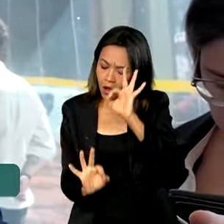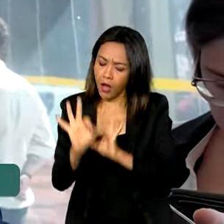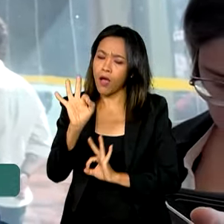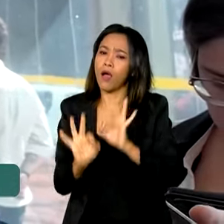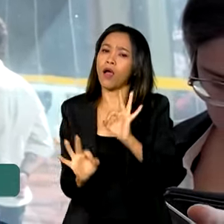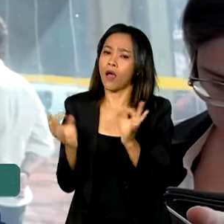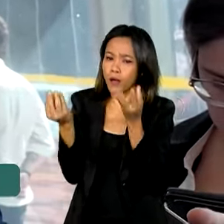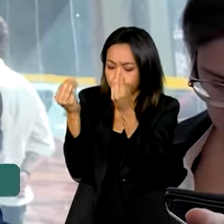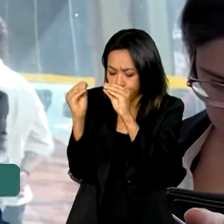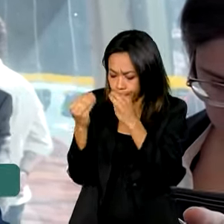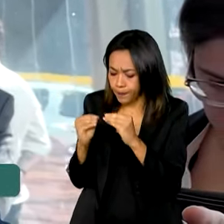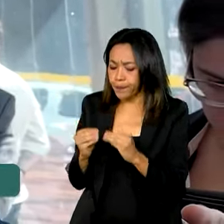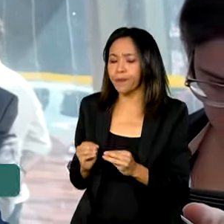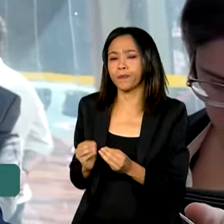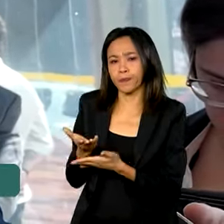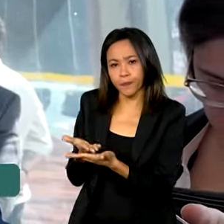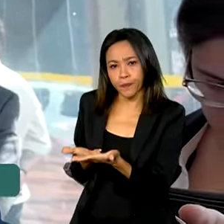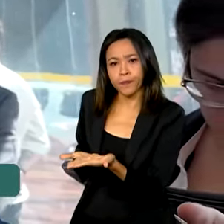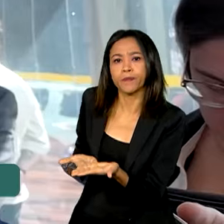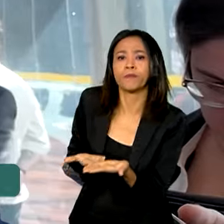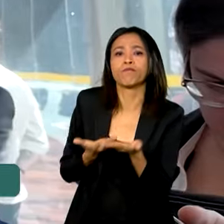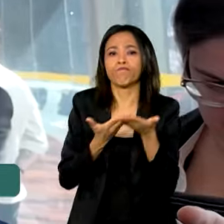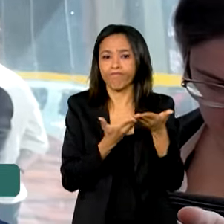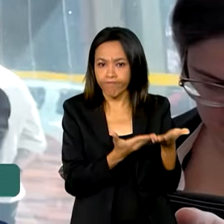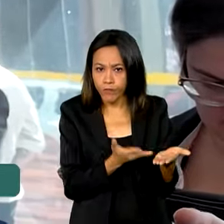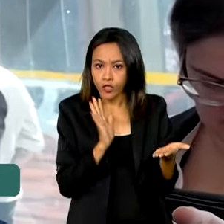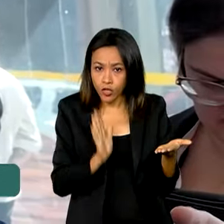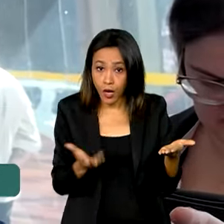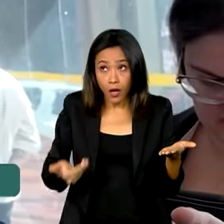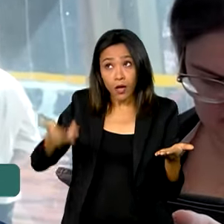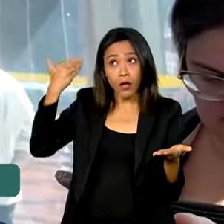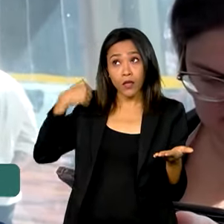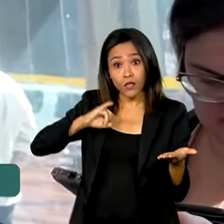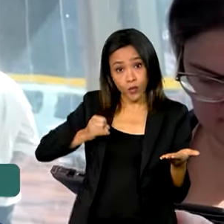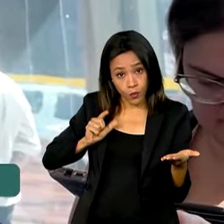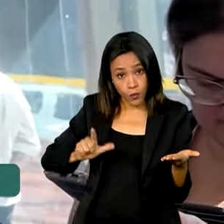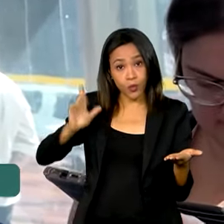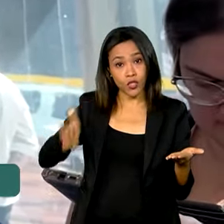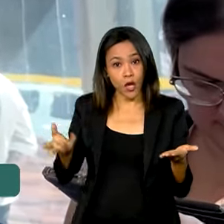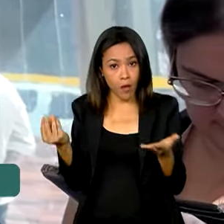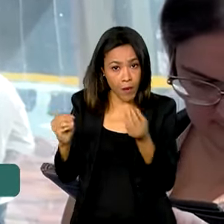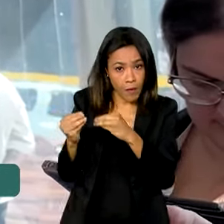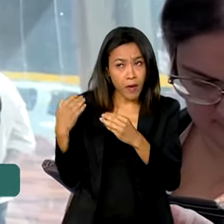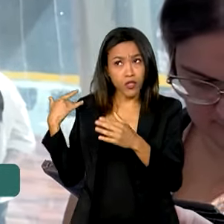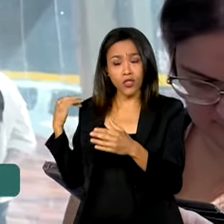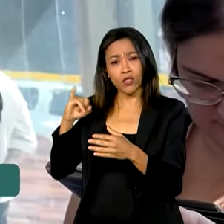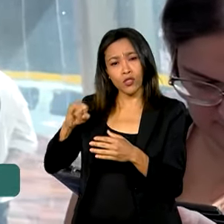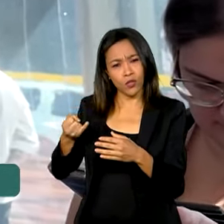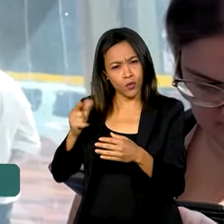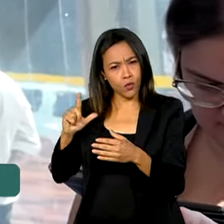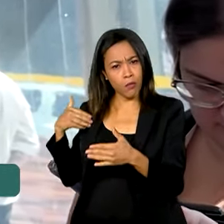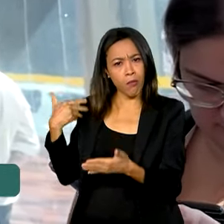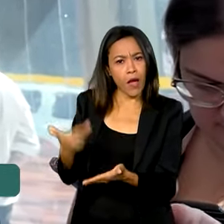o que foi feito em julho, né? Mas de julho para cá,